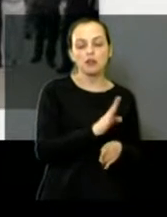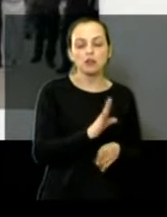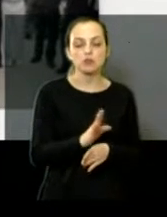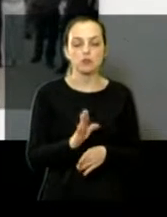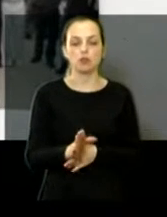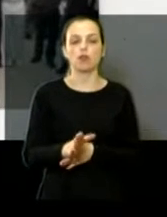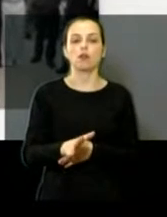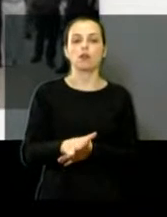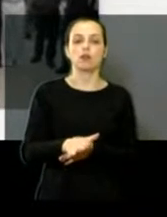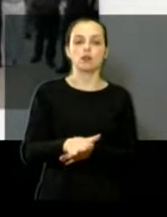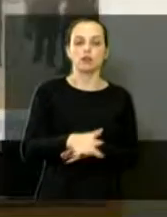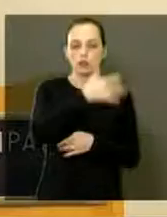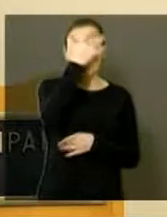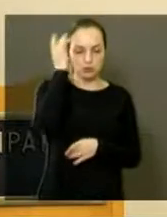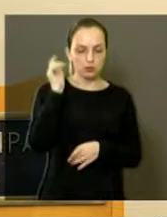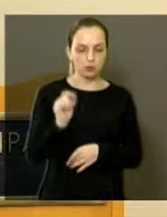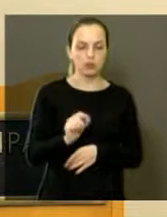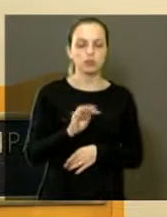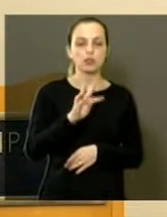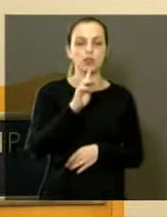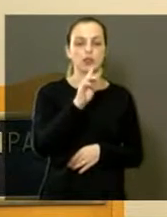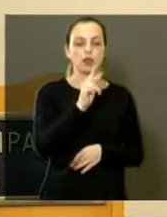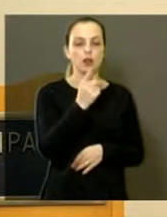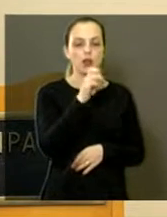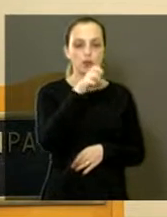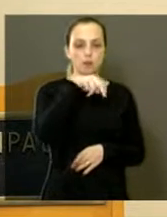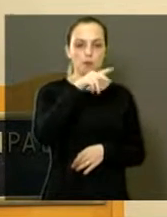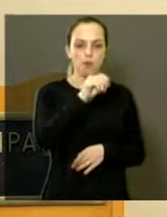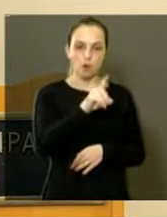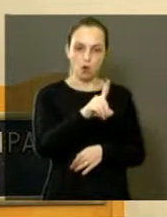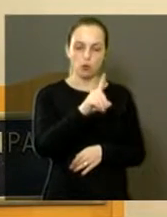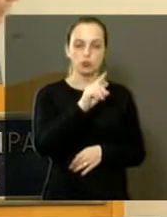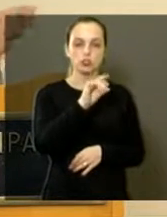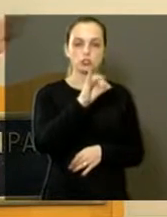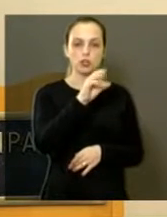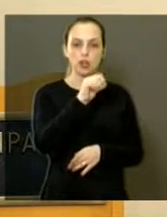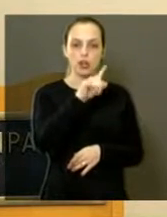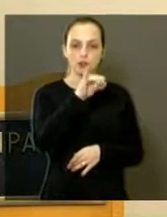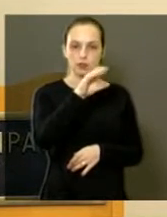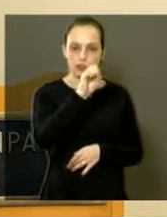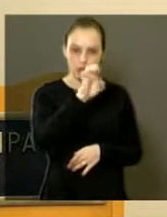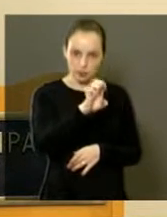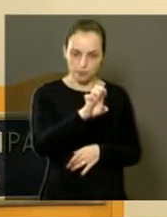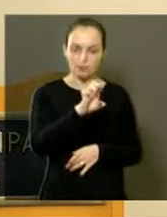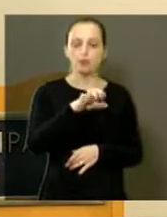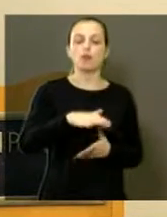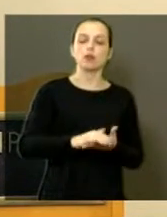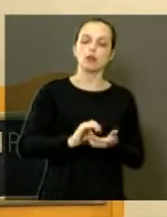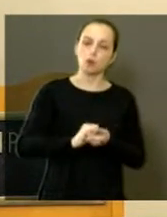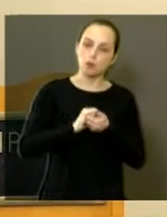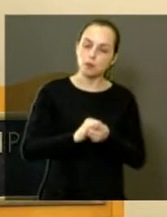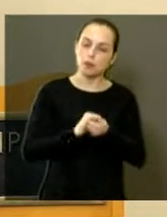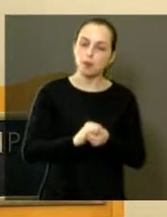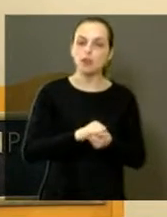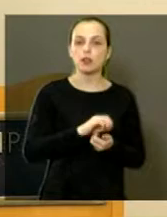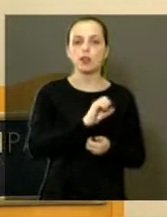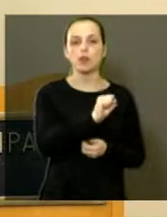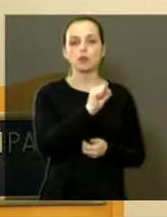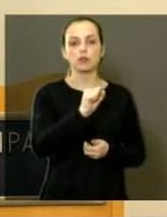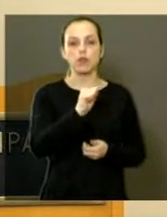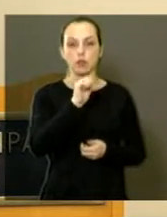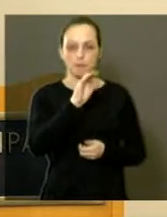Nós só temos que cumprimentar o Zé Luiz Saab e também o